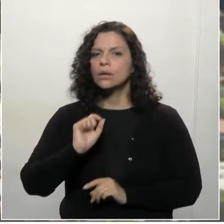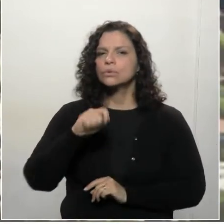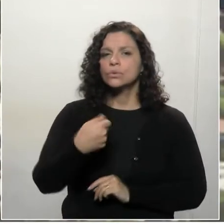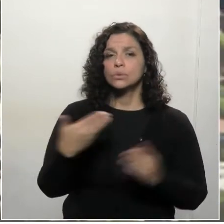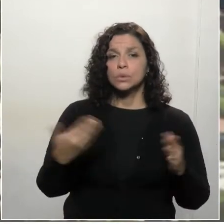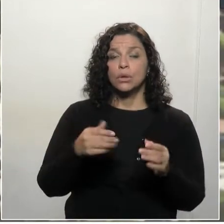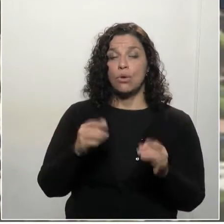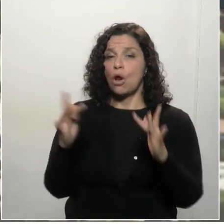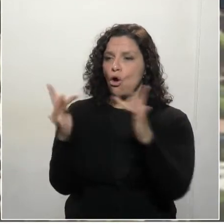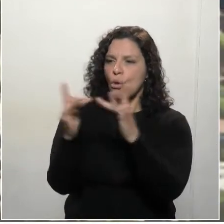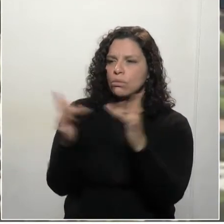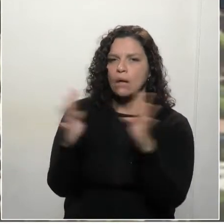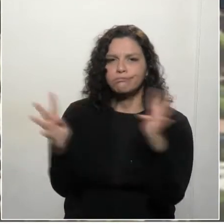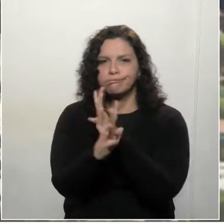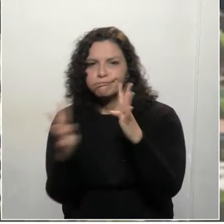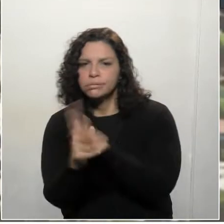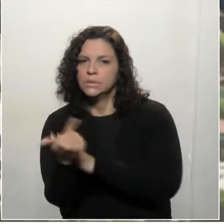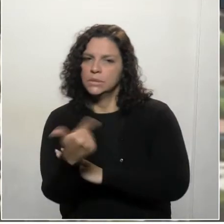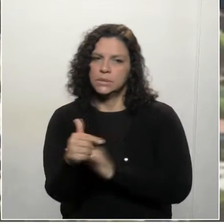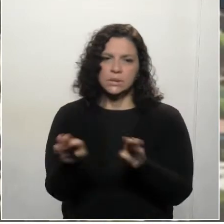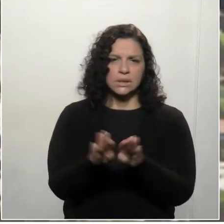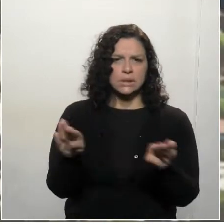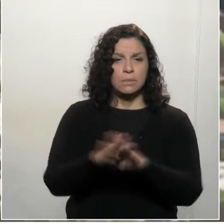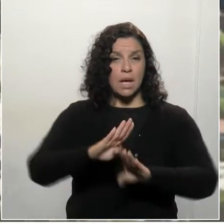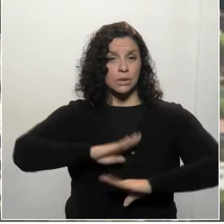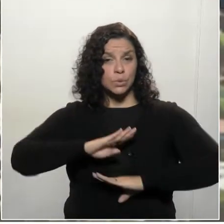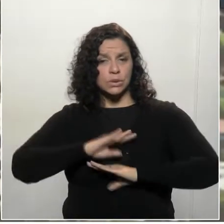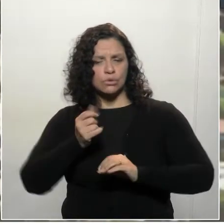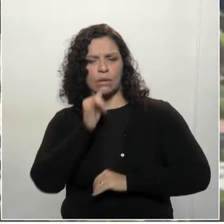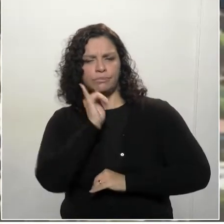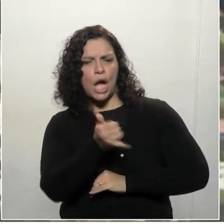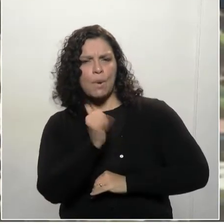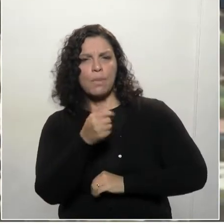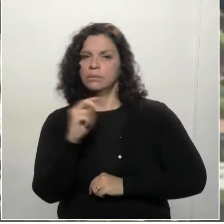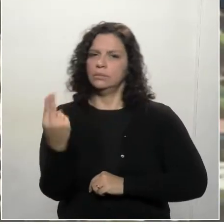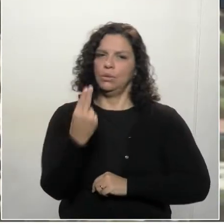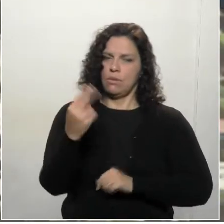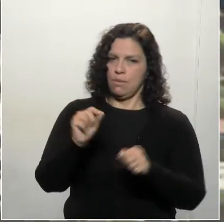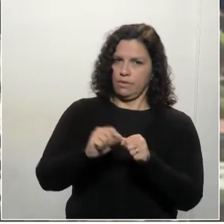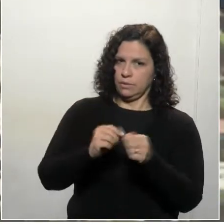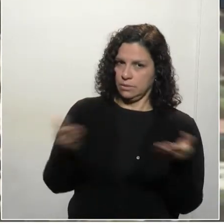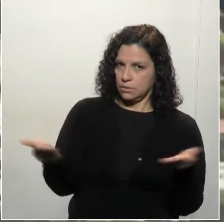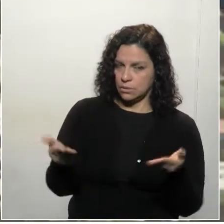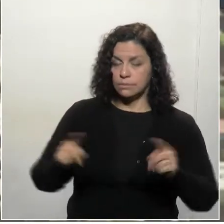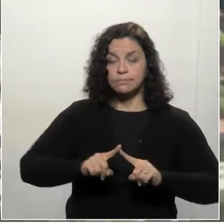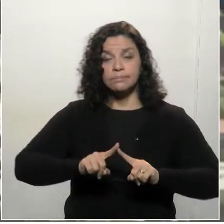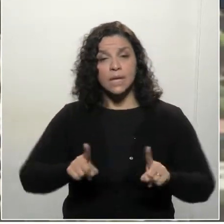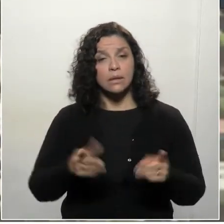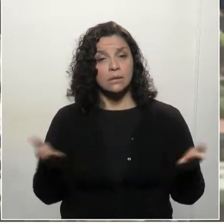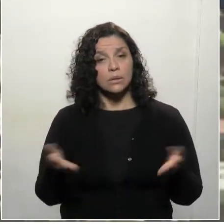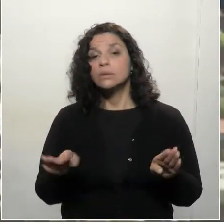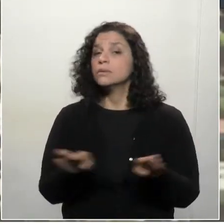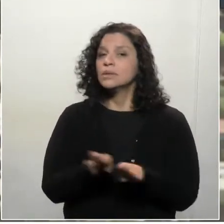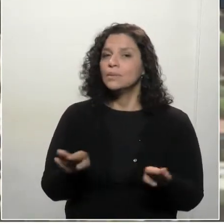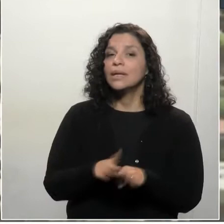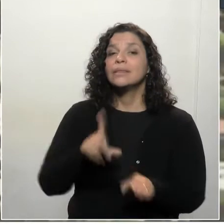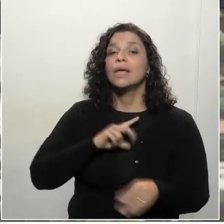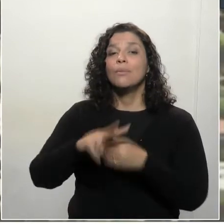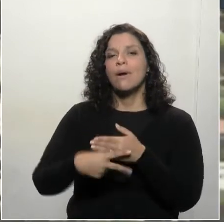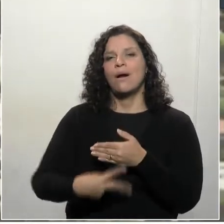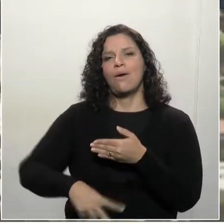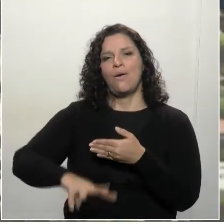aglomerações e outras situações recomendadas. Mas isso deixou também uma